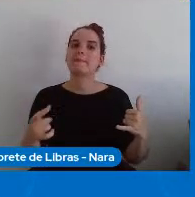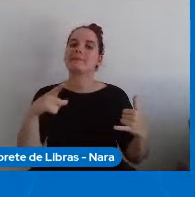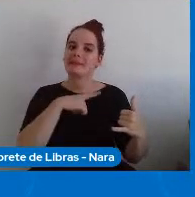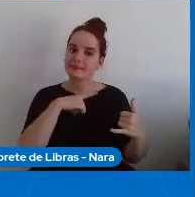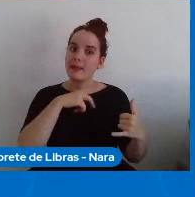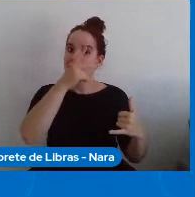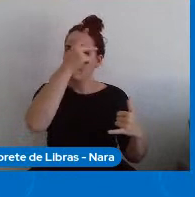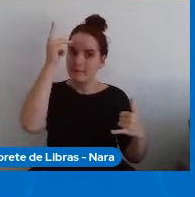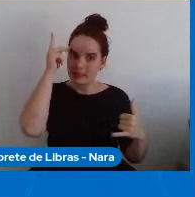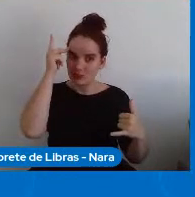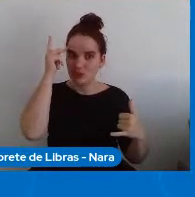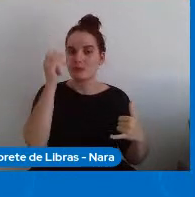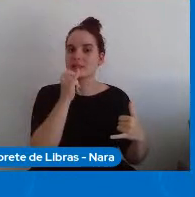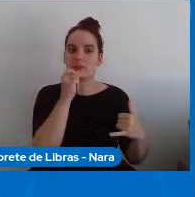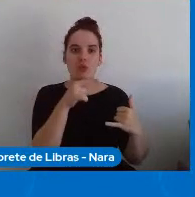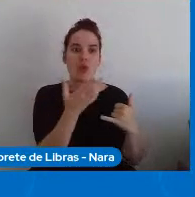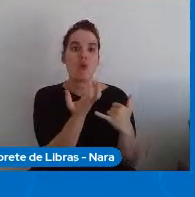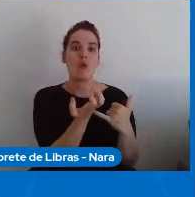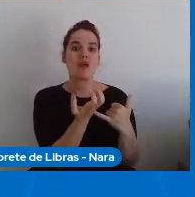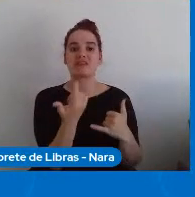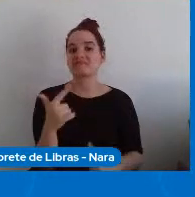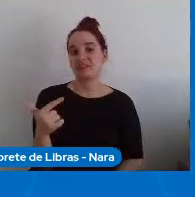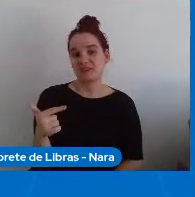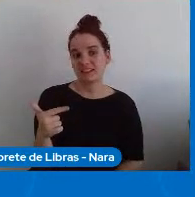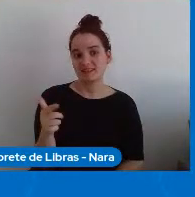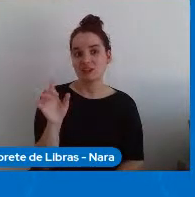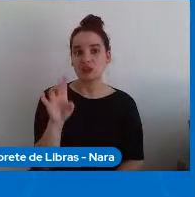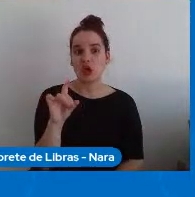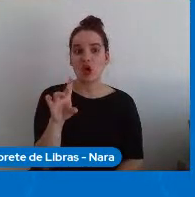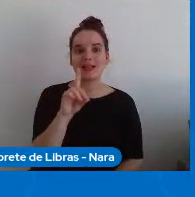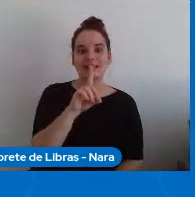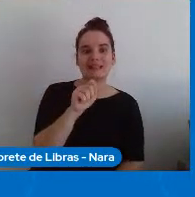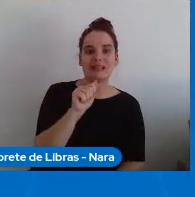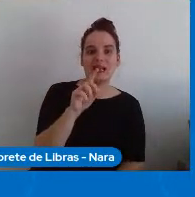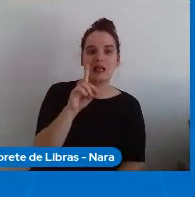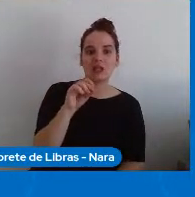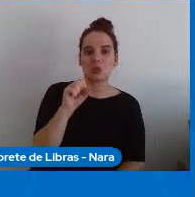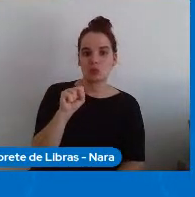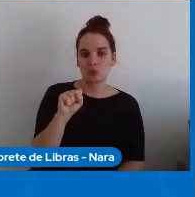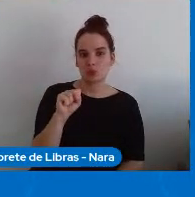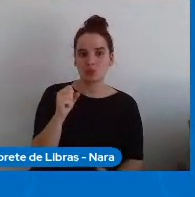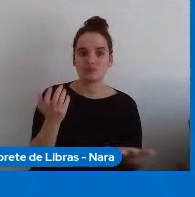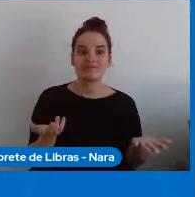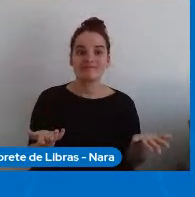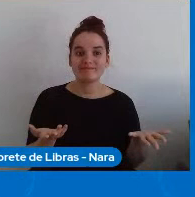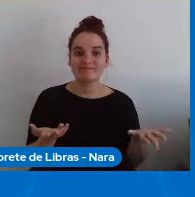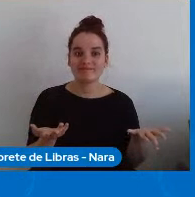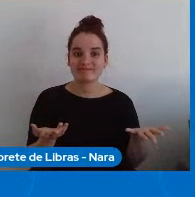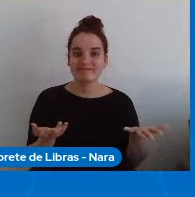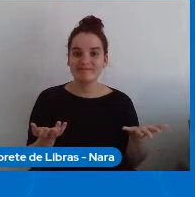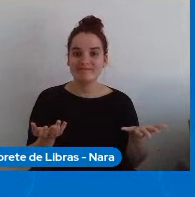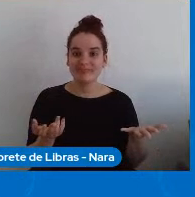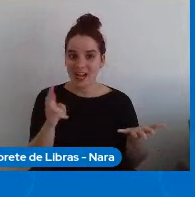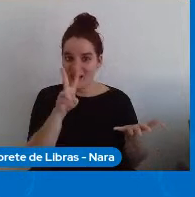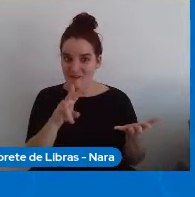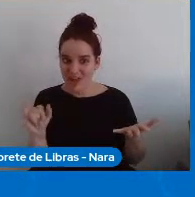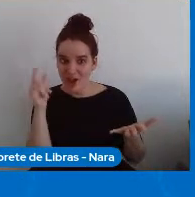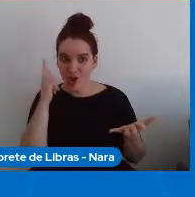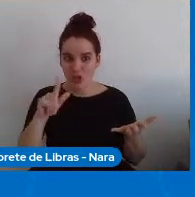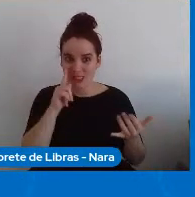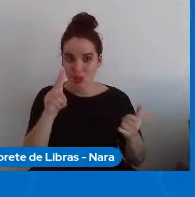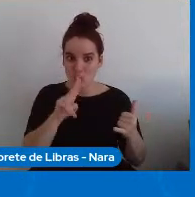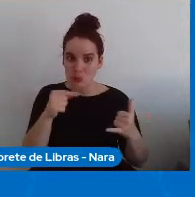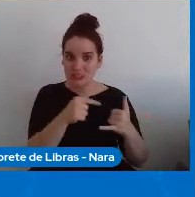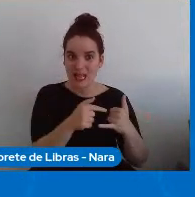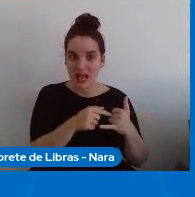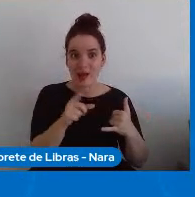limitado a dados e produzimos aplicações que são críticas isso começa a se